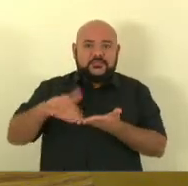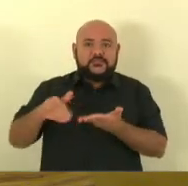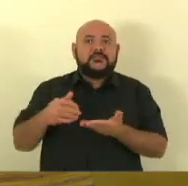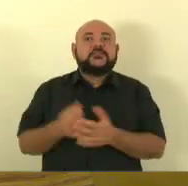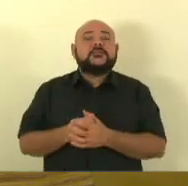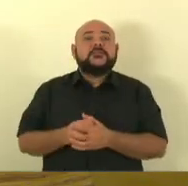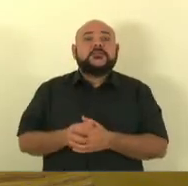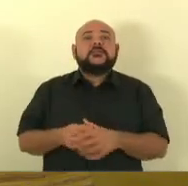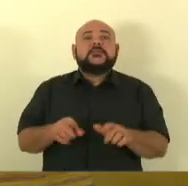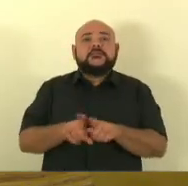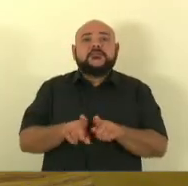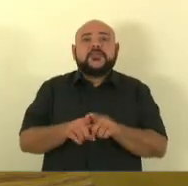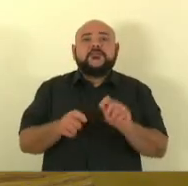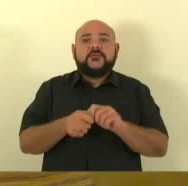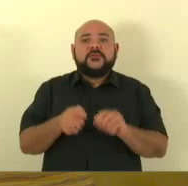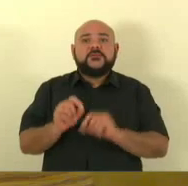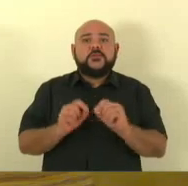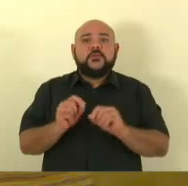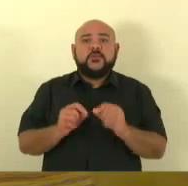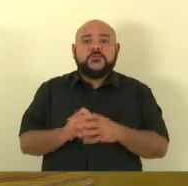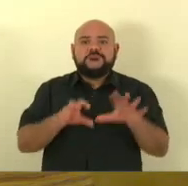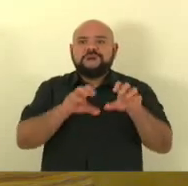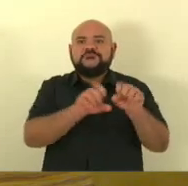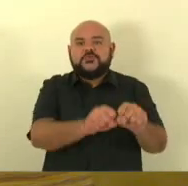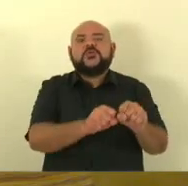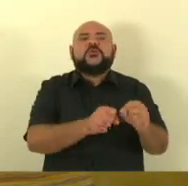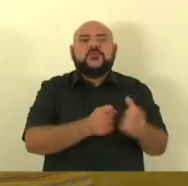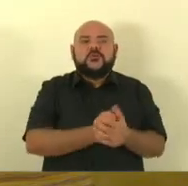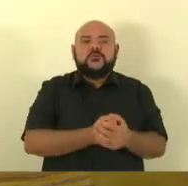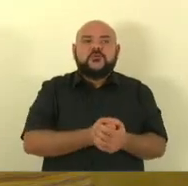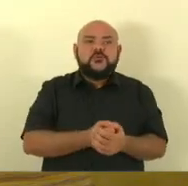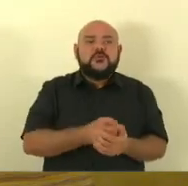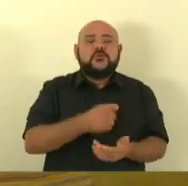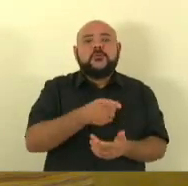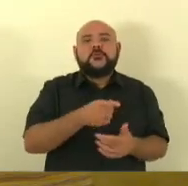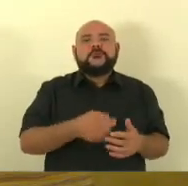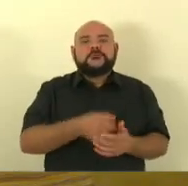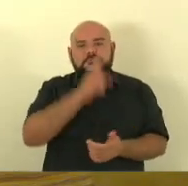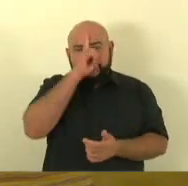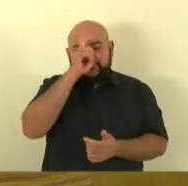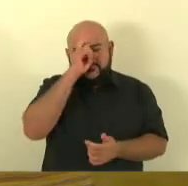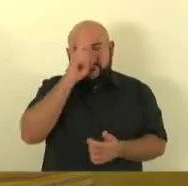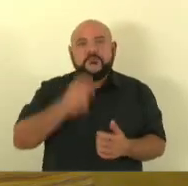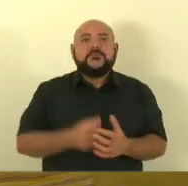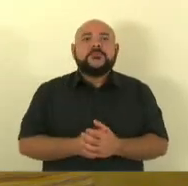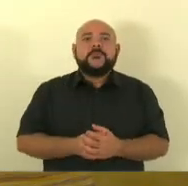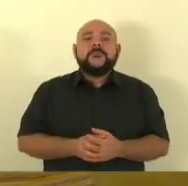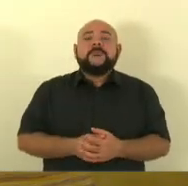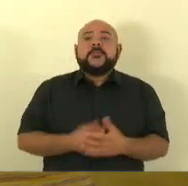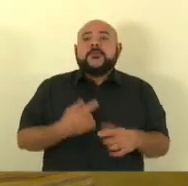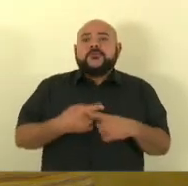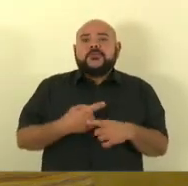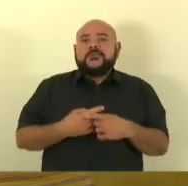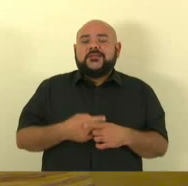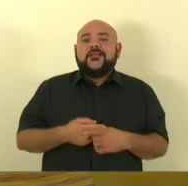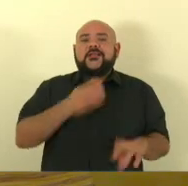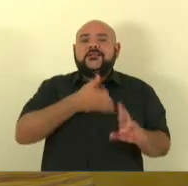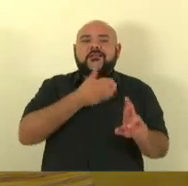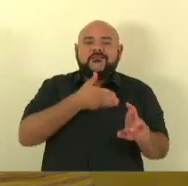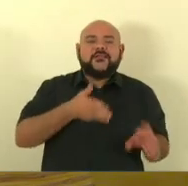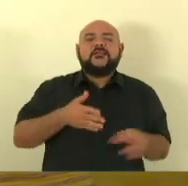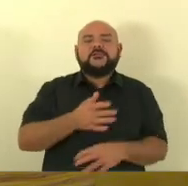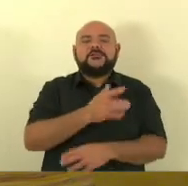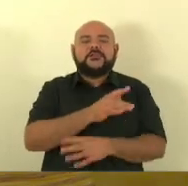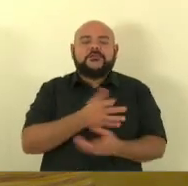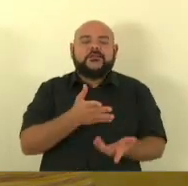parte daquele hospital, hospital muito importante, que fazia promoção de saúde aqui para todos os policiais militares,